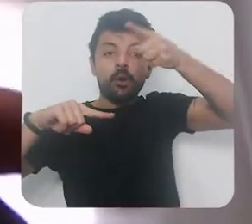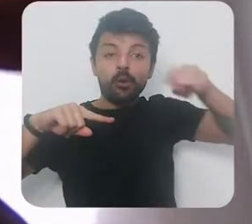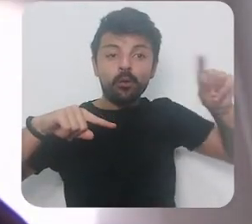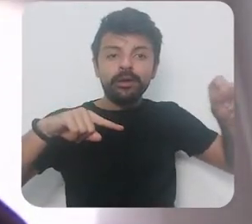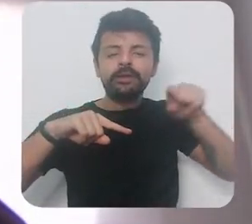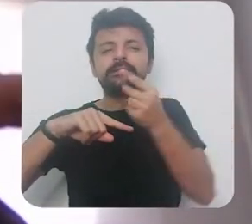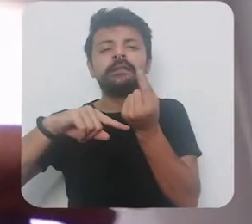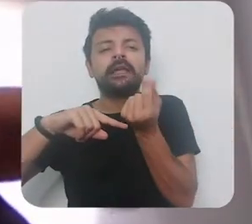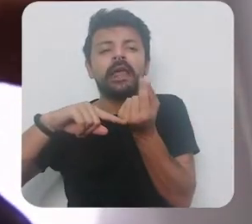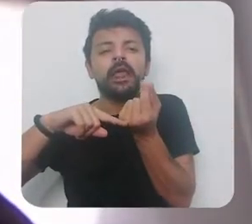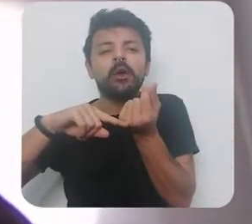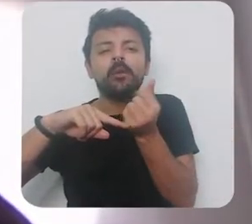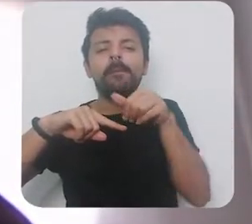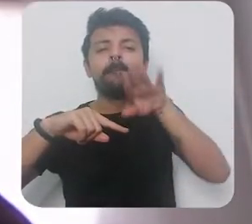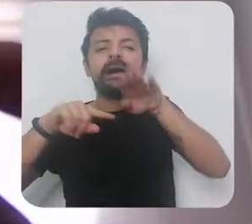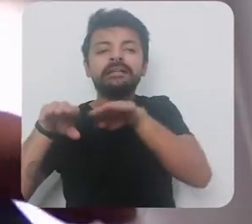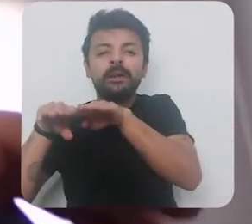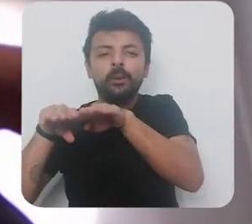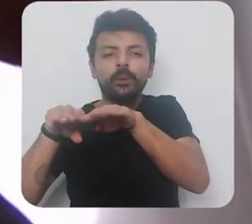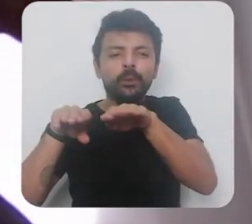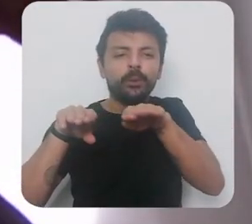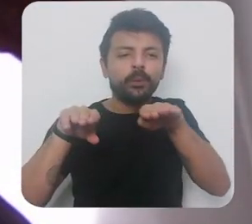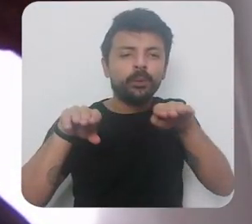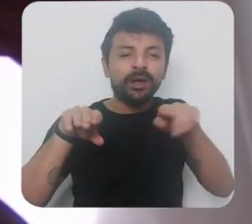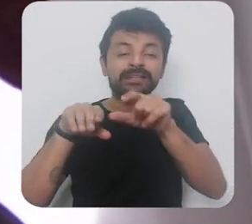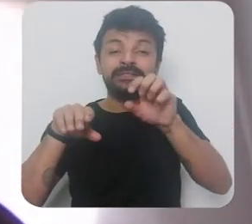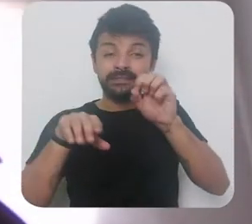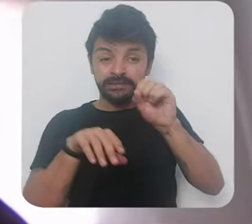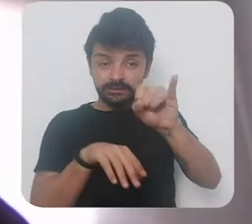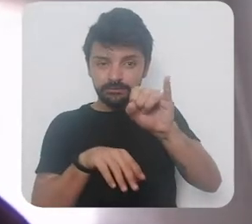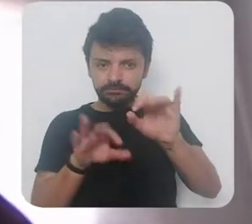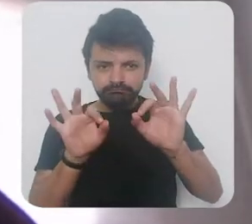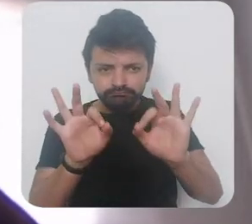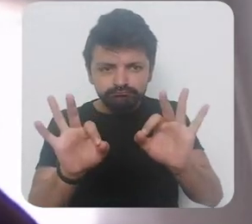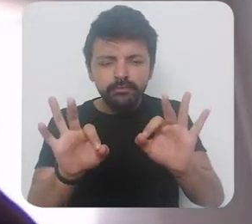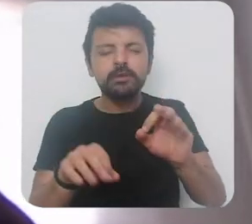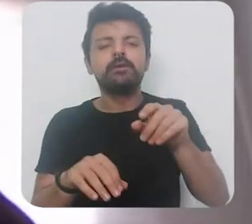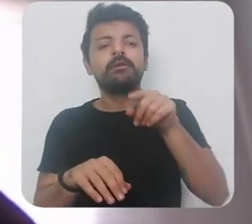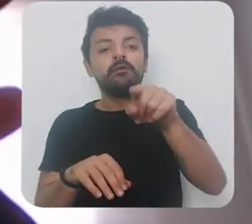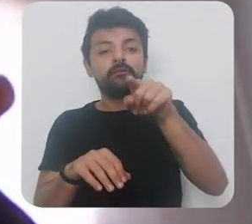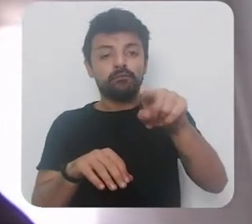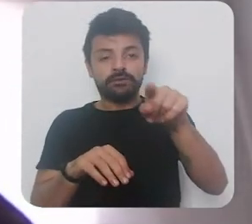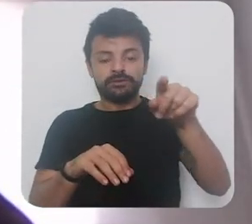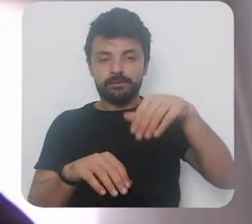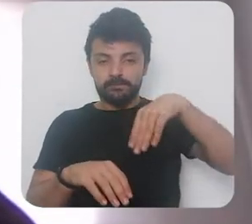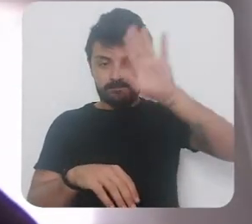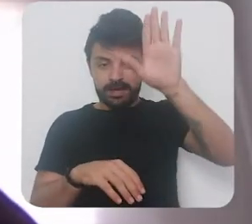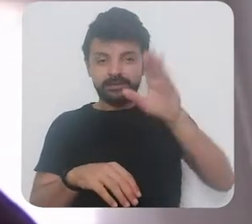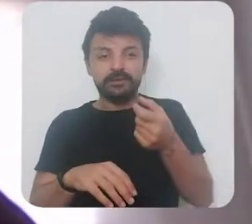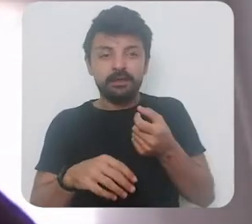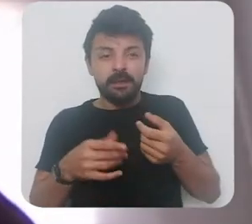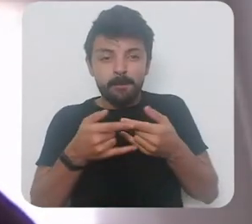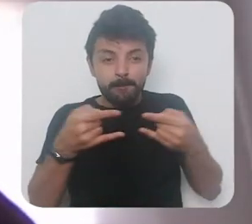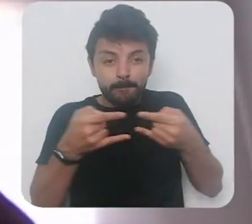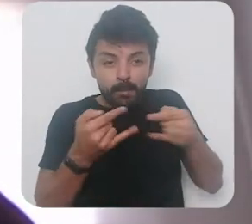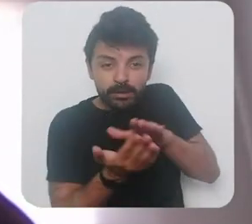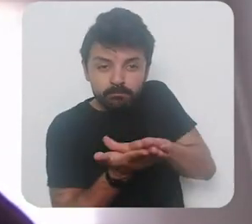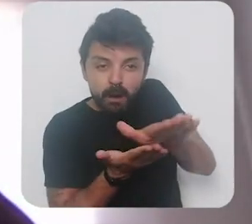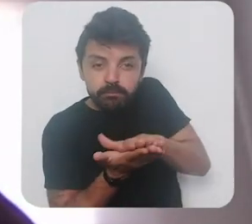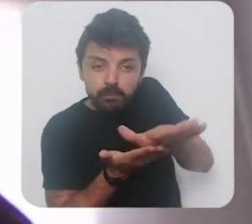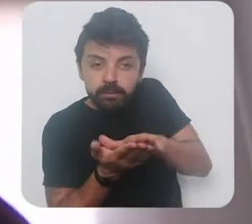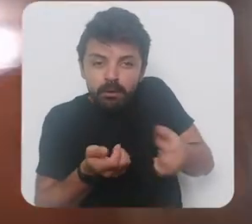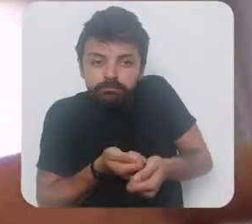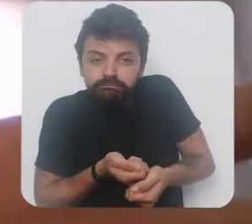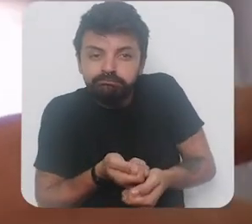economia esteja digamos mais estável então se de fato você expande a oferta de moeda num contexto como